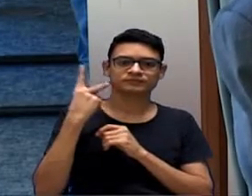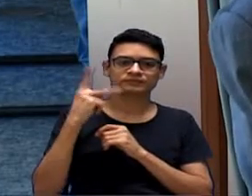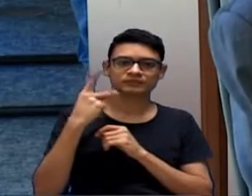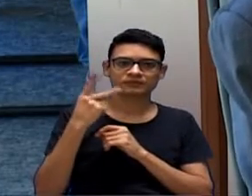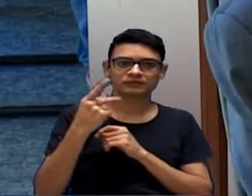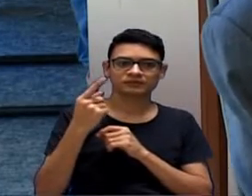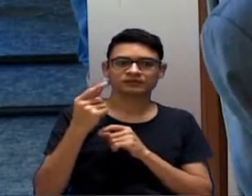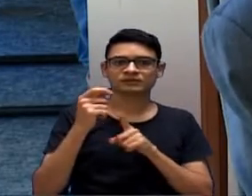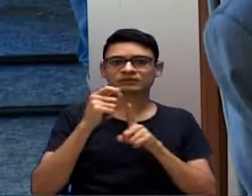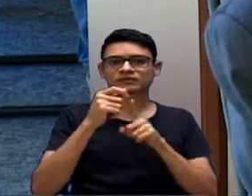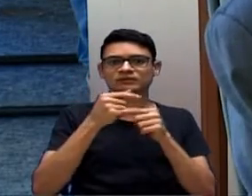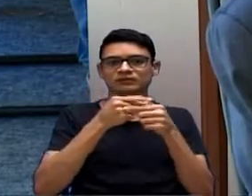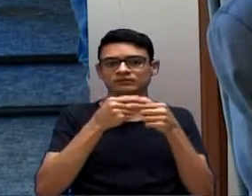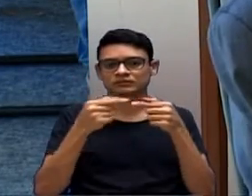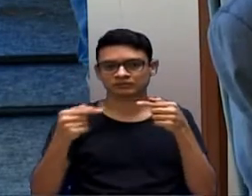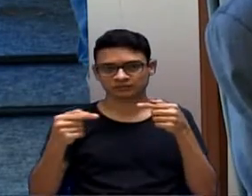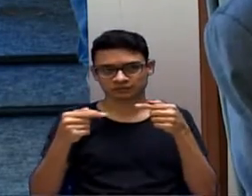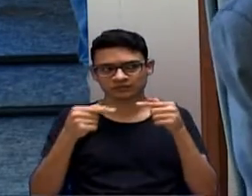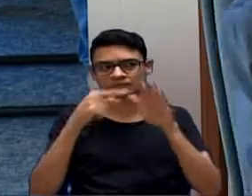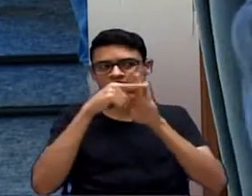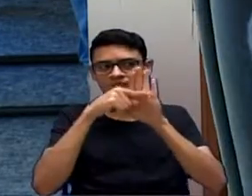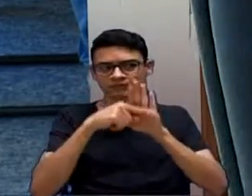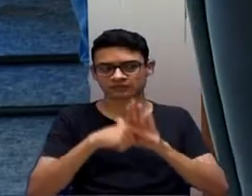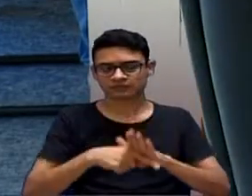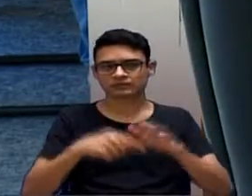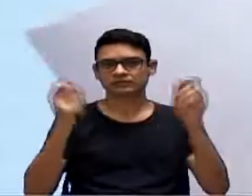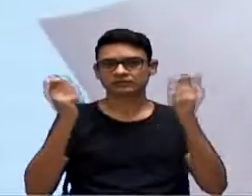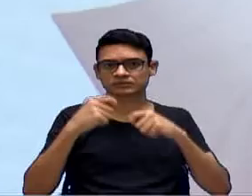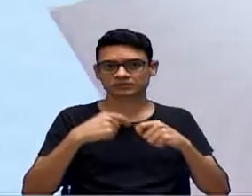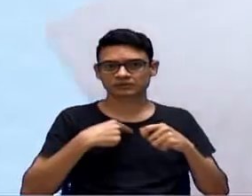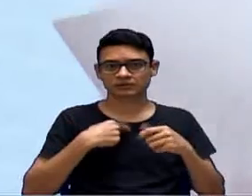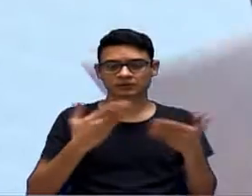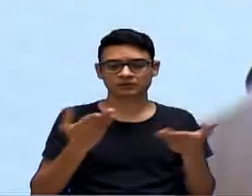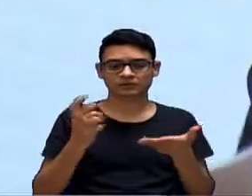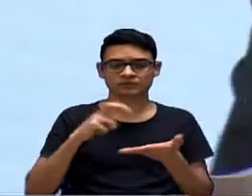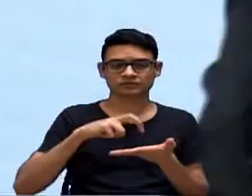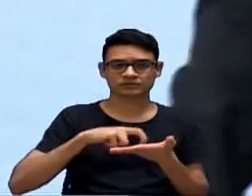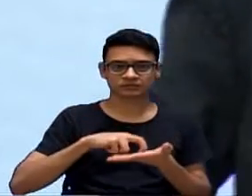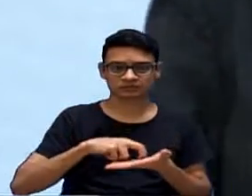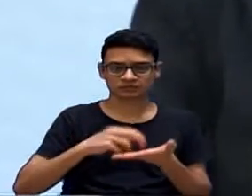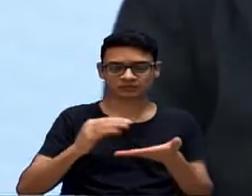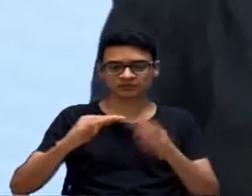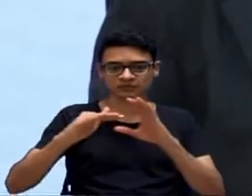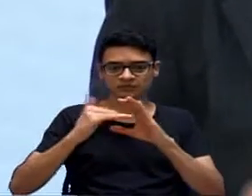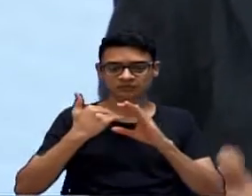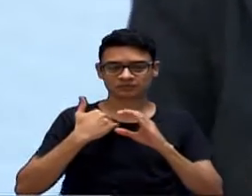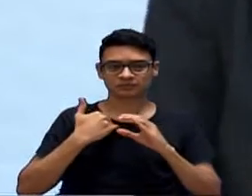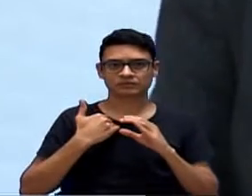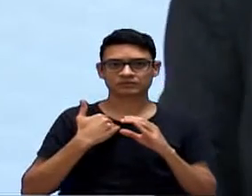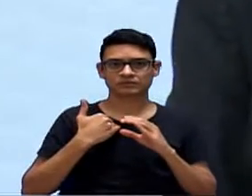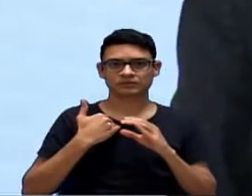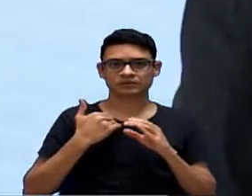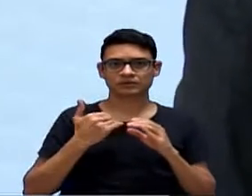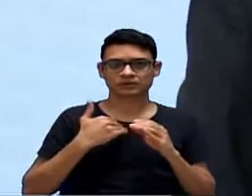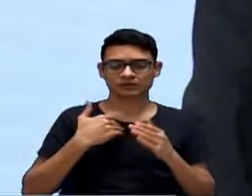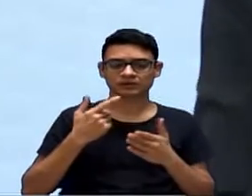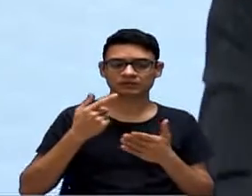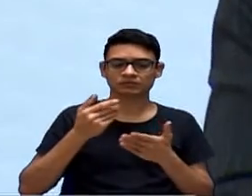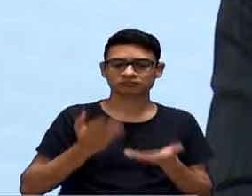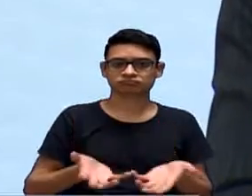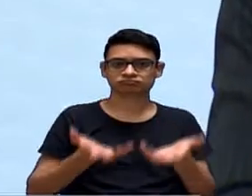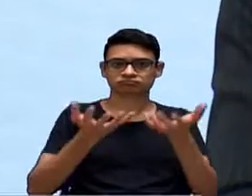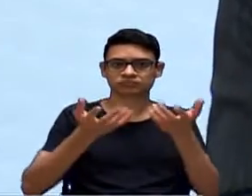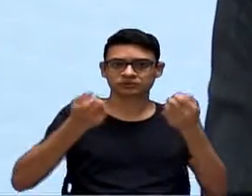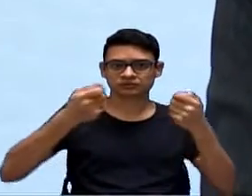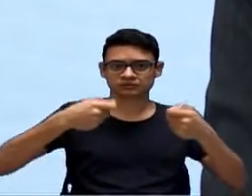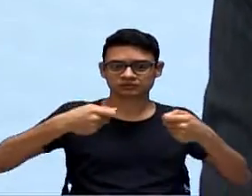semana analisa isso, vereador. Então, eu tive acesso hoje de manhã, mas o que eu quero enfatizar, e daí a minha defesa, é que